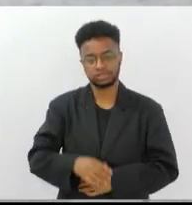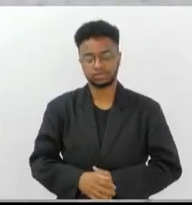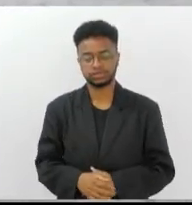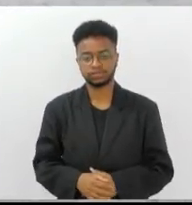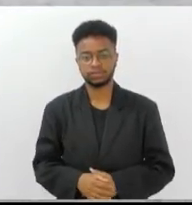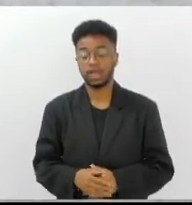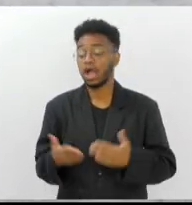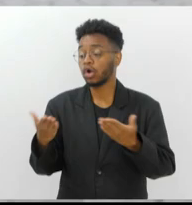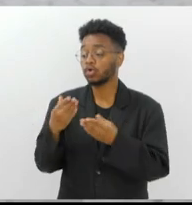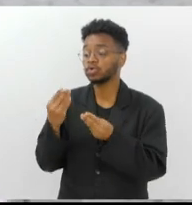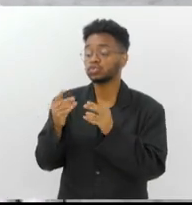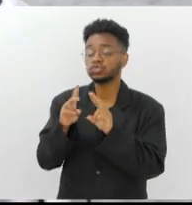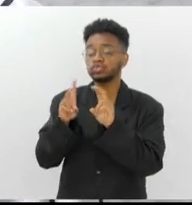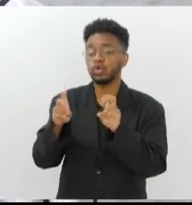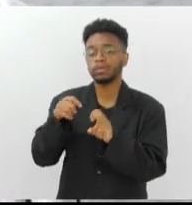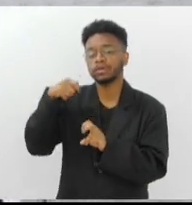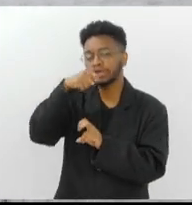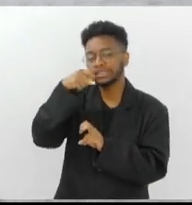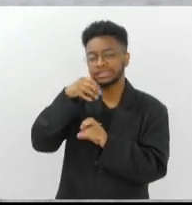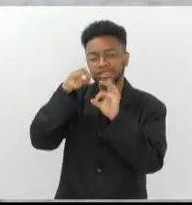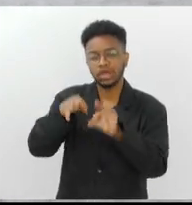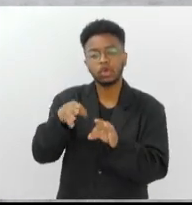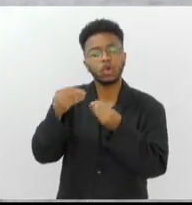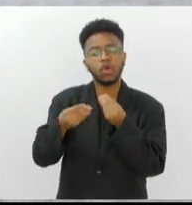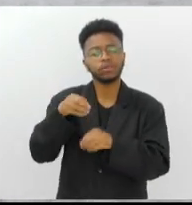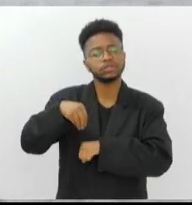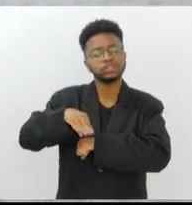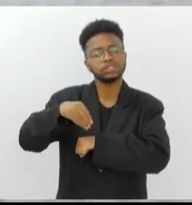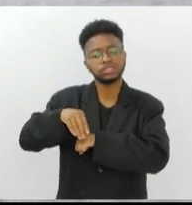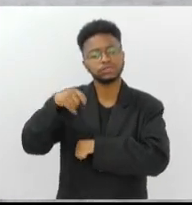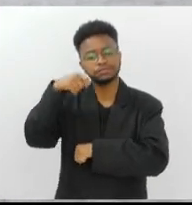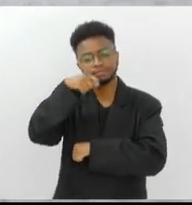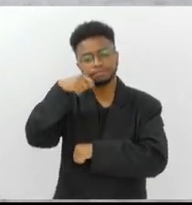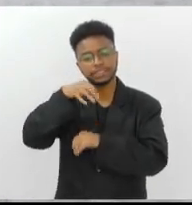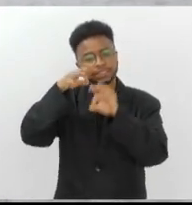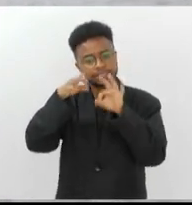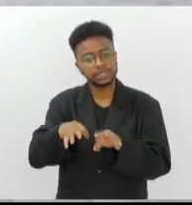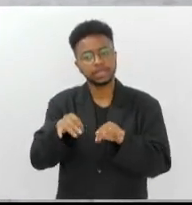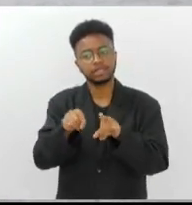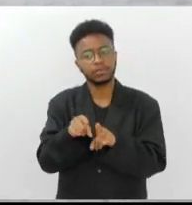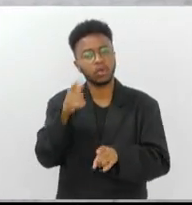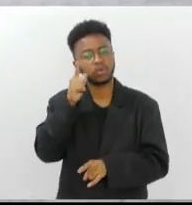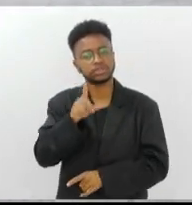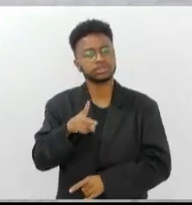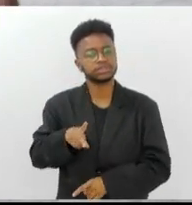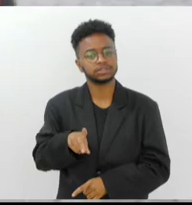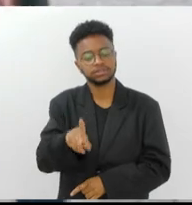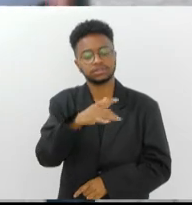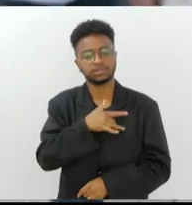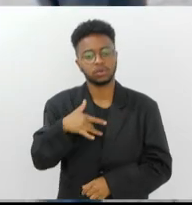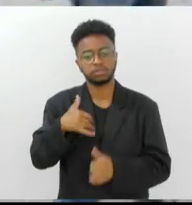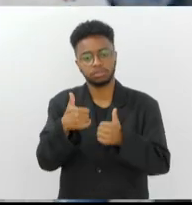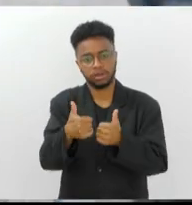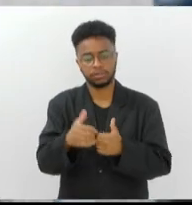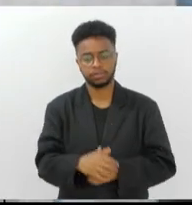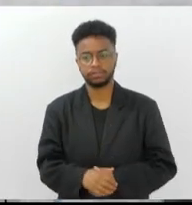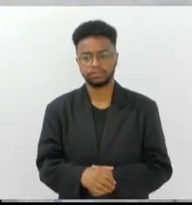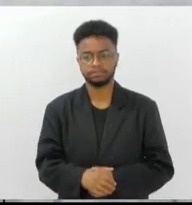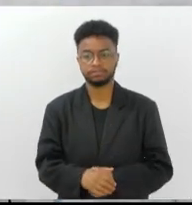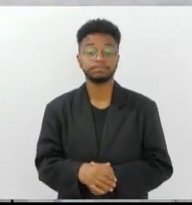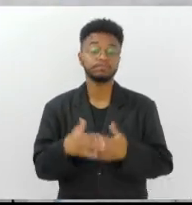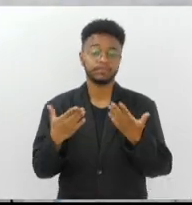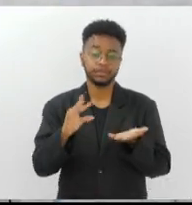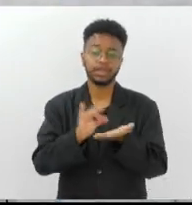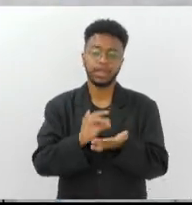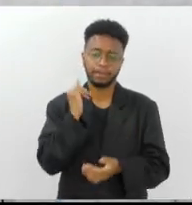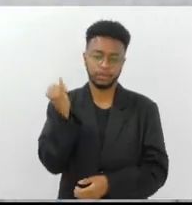a higienização correta, quais são as dicas para uma boa higienização bucal, para manter uma saúde bucal adequada? Então, isso é muito